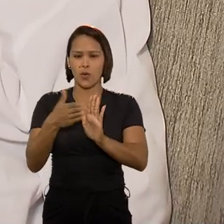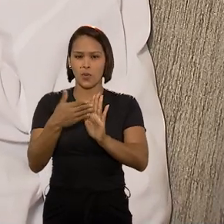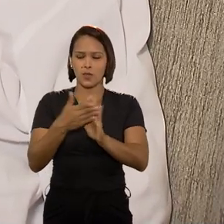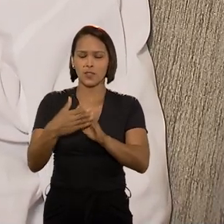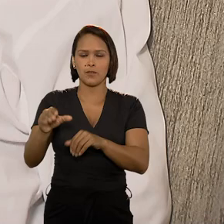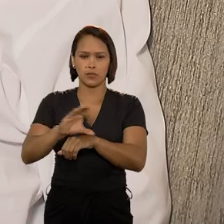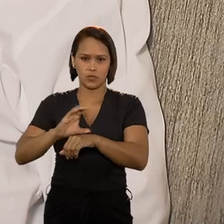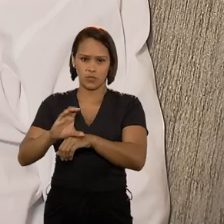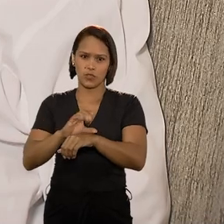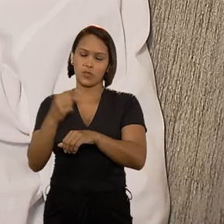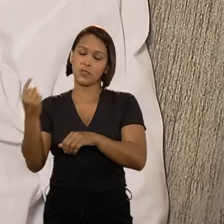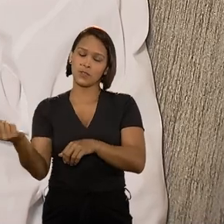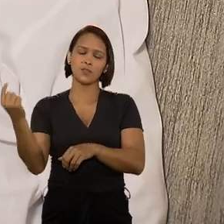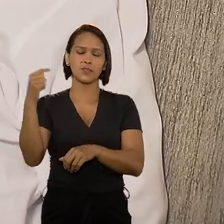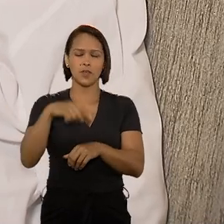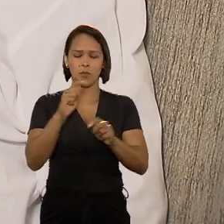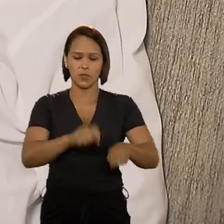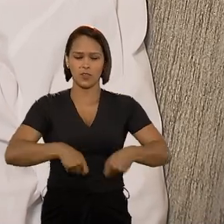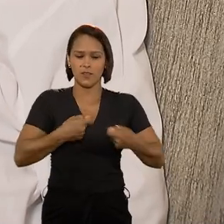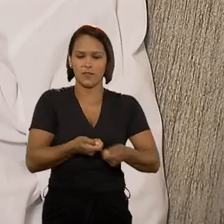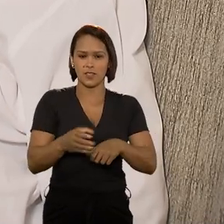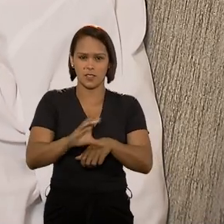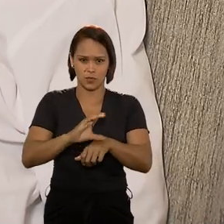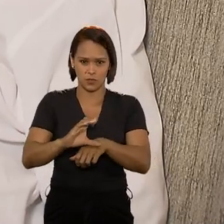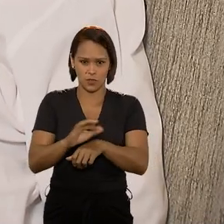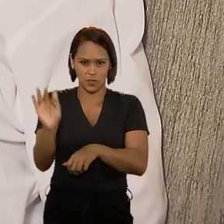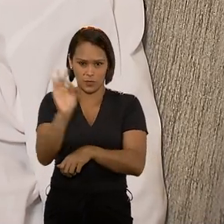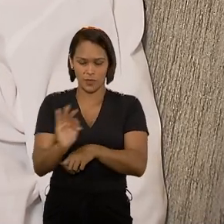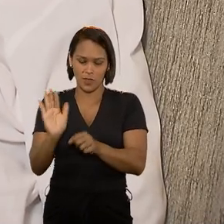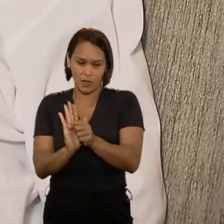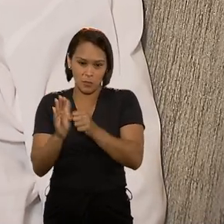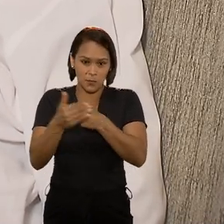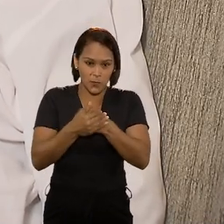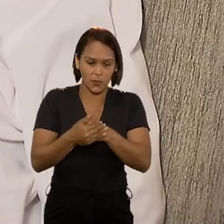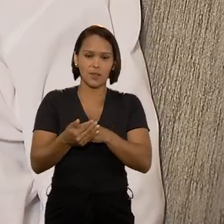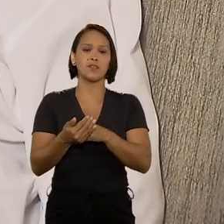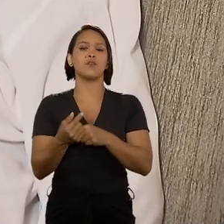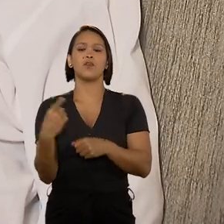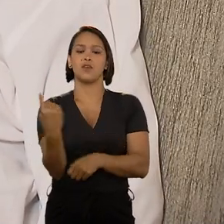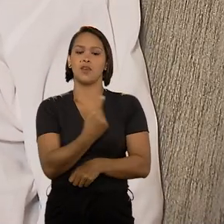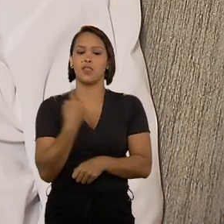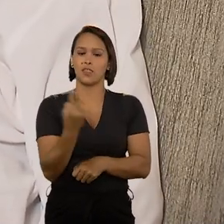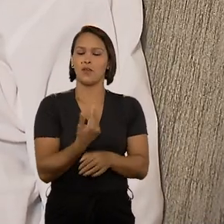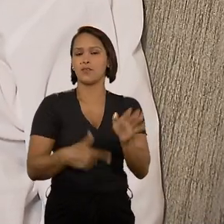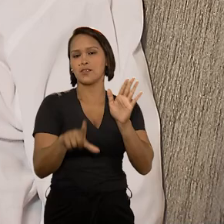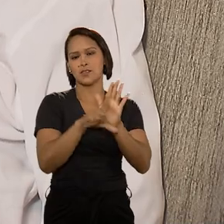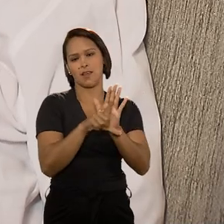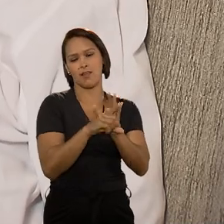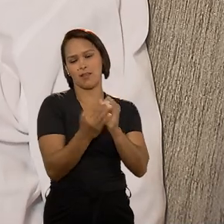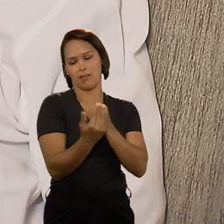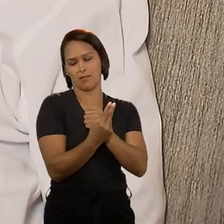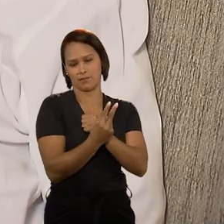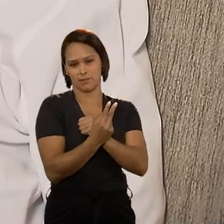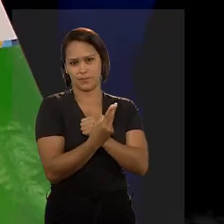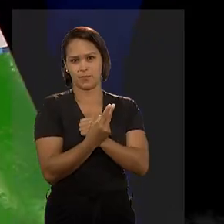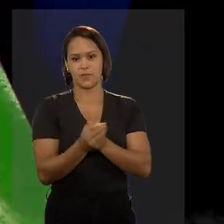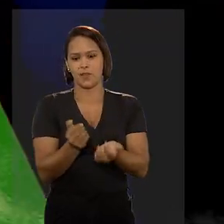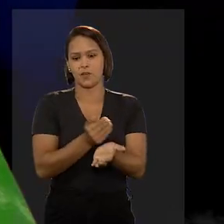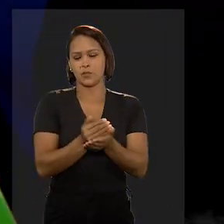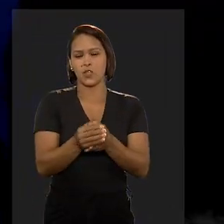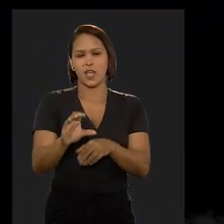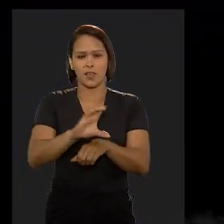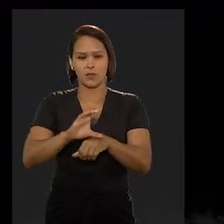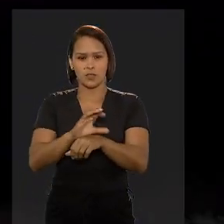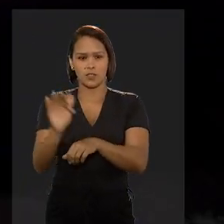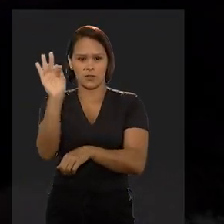as normas constitucionais, como defesa da Constituição, guardião da Constituição e nós da lei. Por